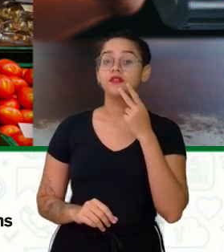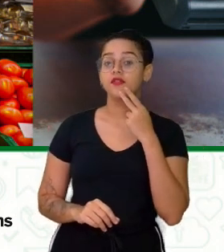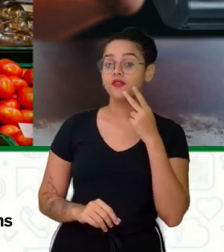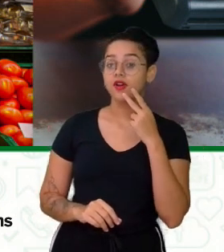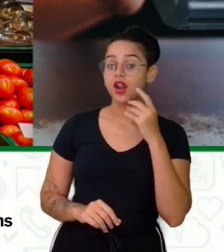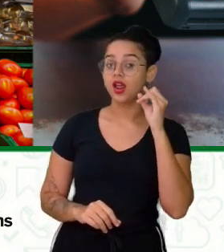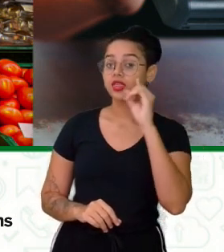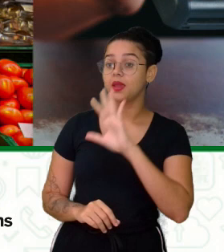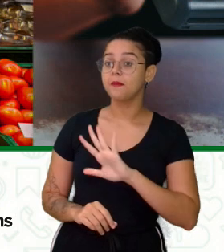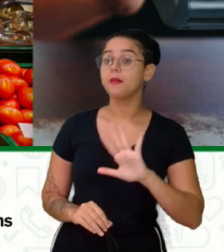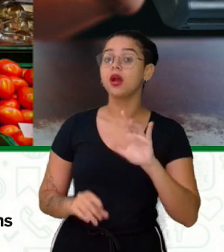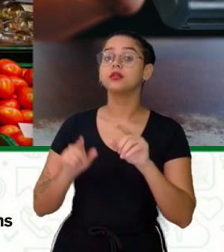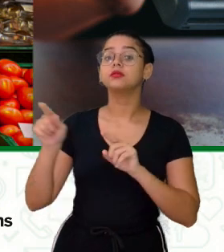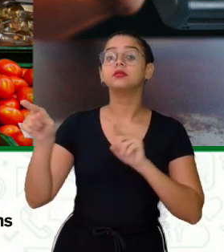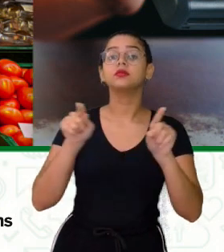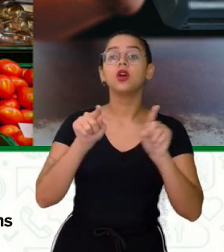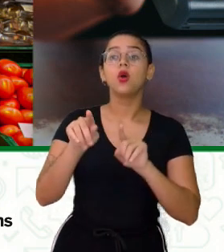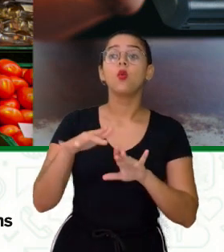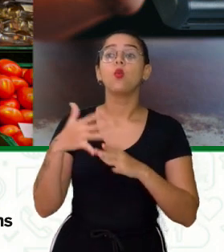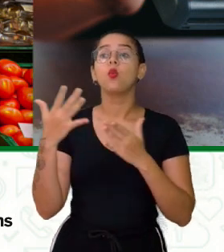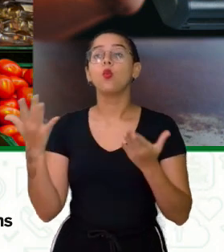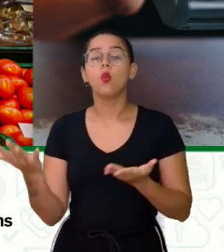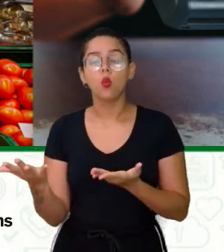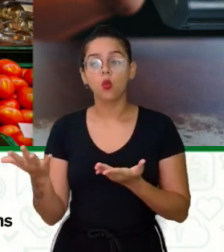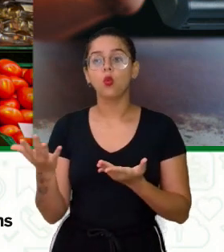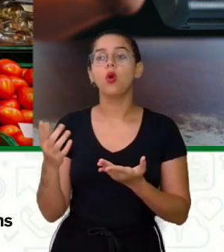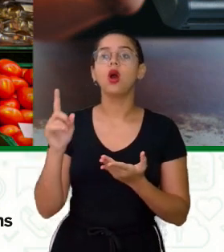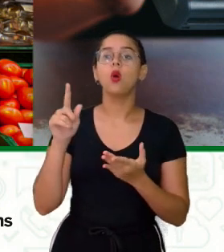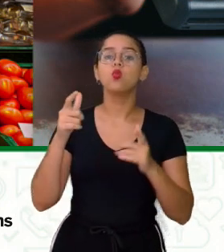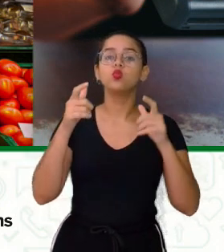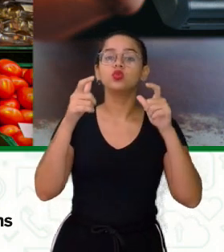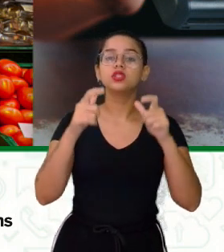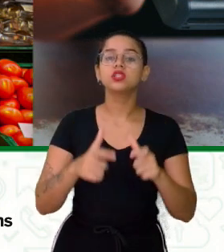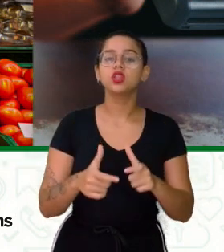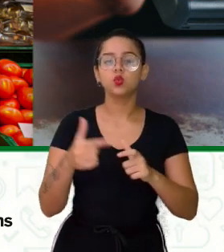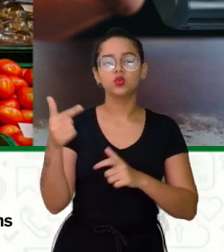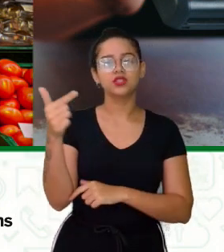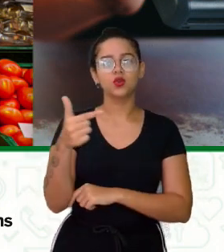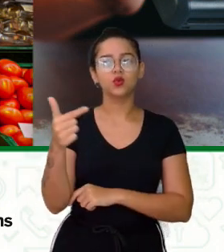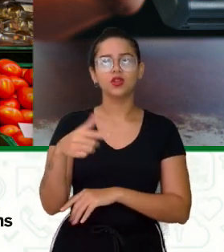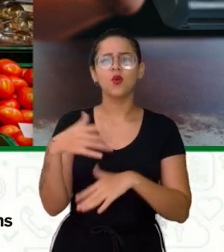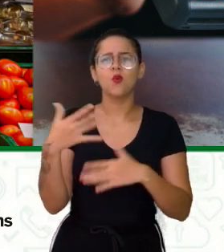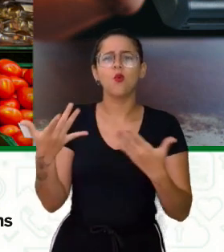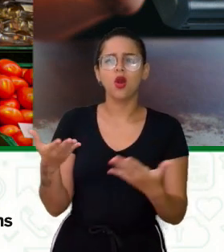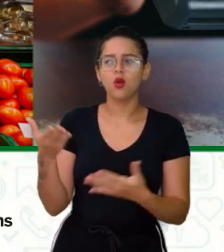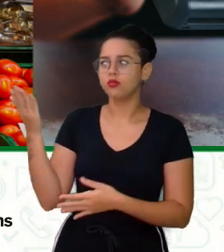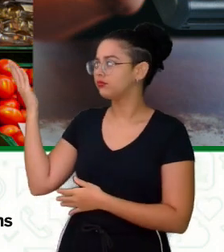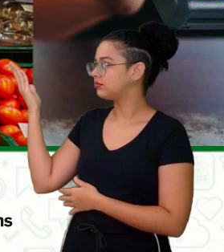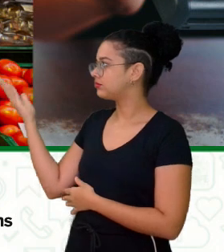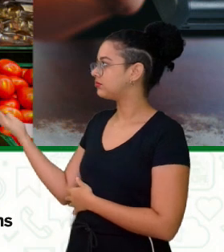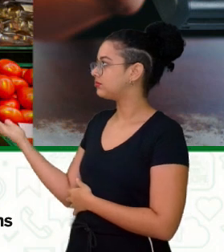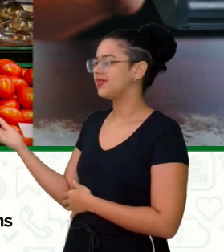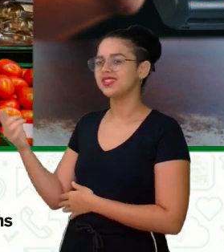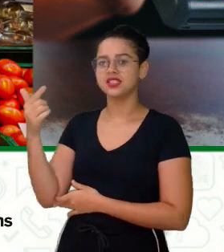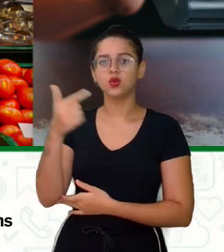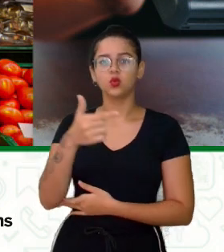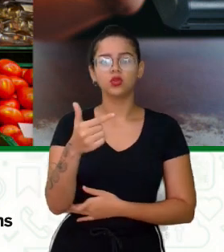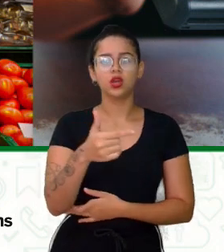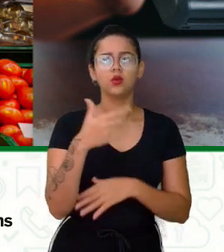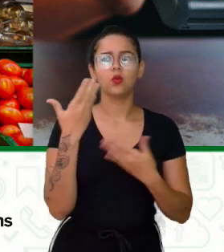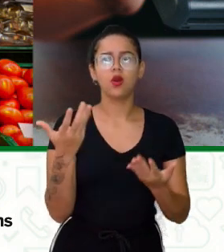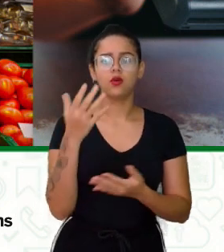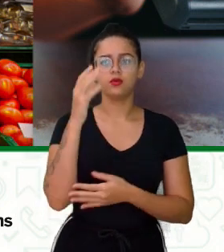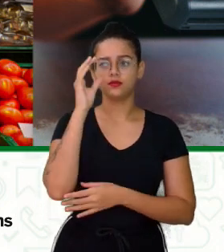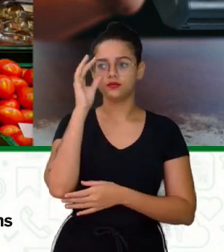na imagem Essa imagem aí Qual é o setor secundário Qual é a dessas atividades aí É o setor